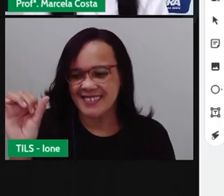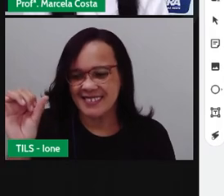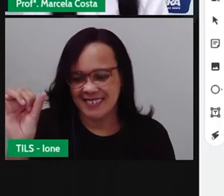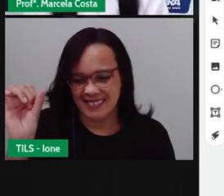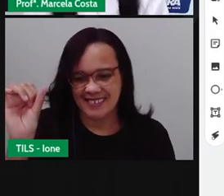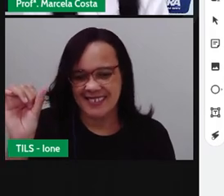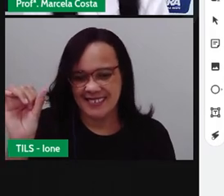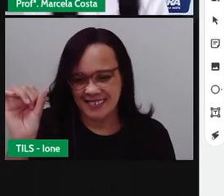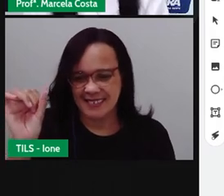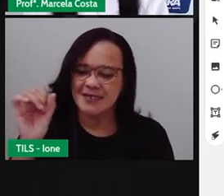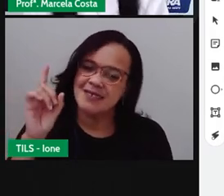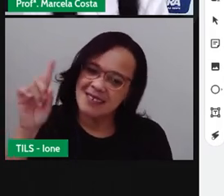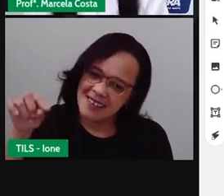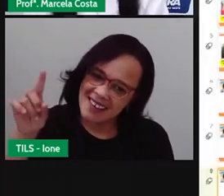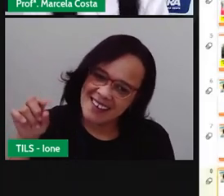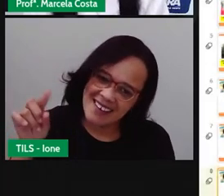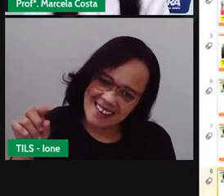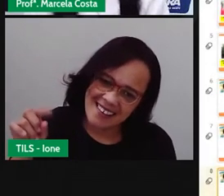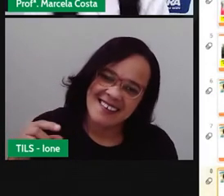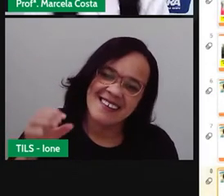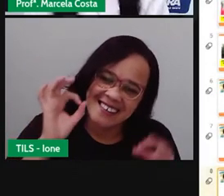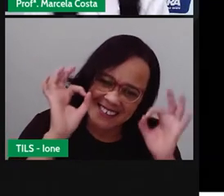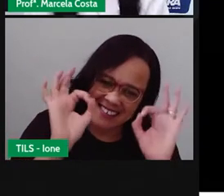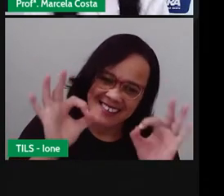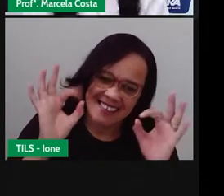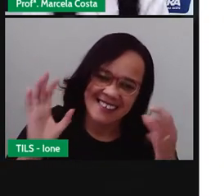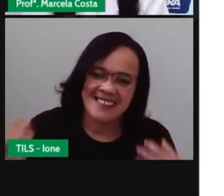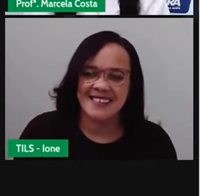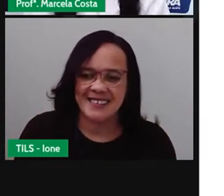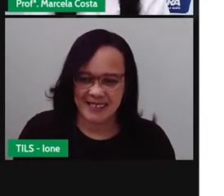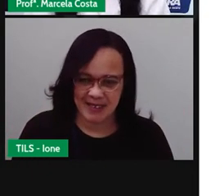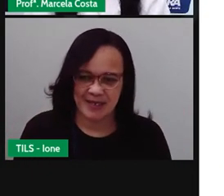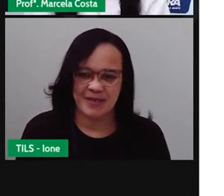é isso aí. isso Olha,